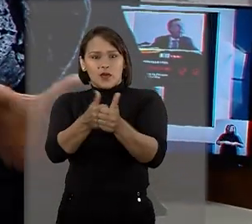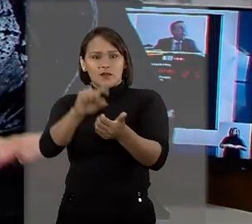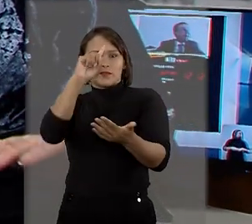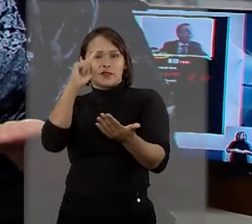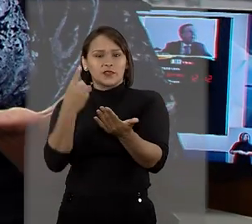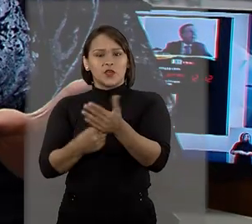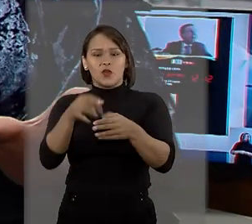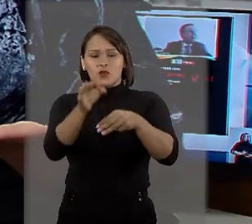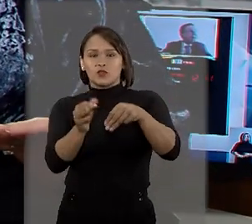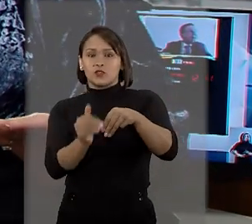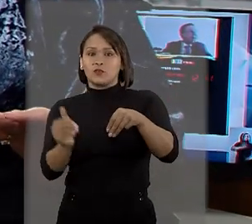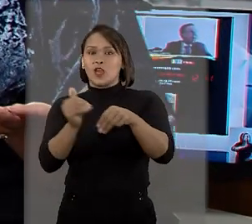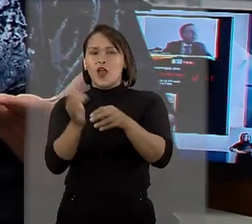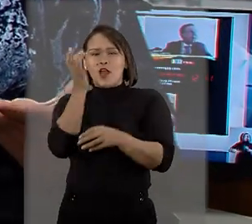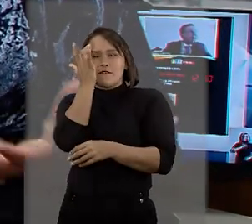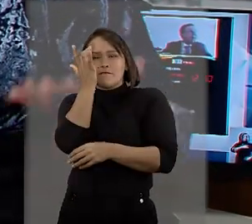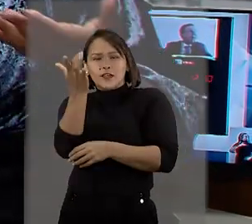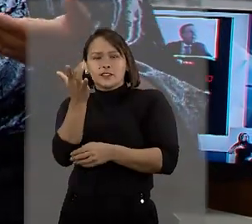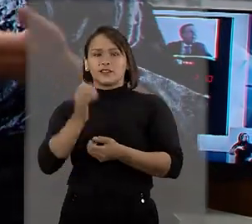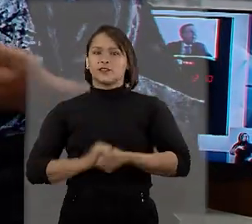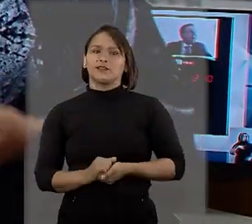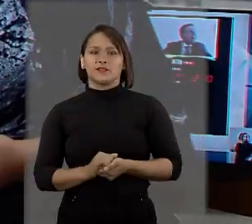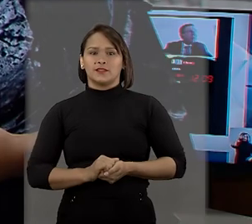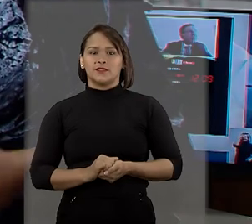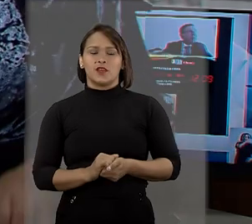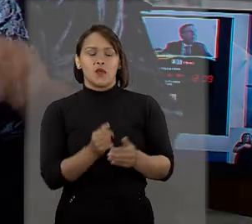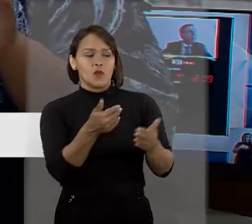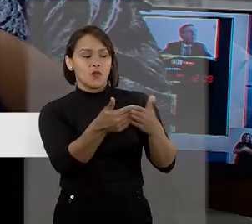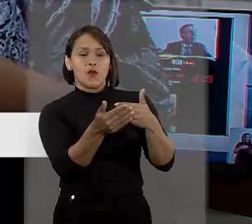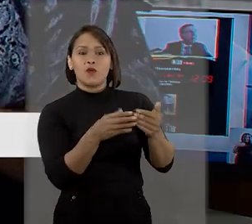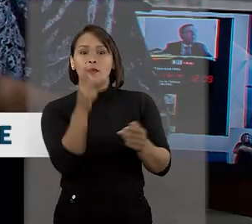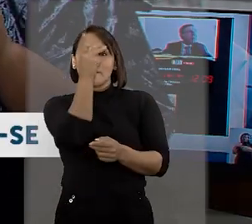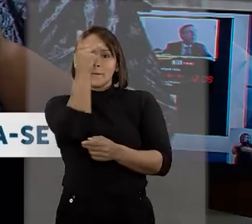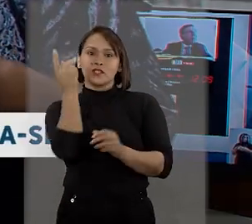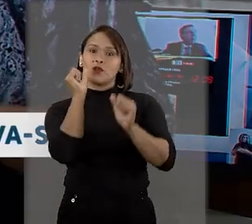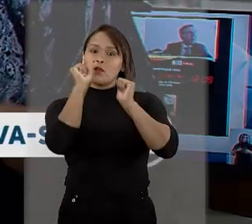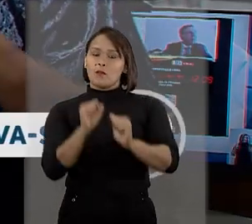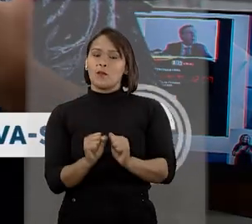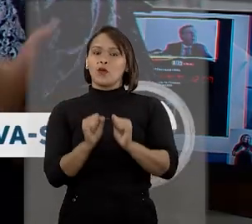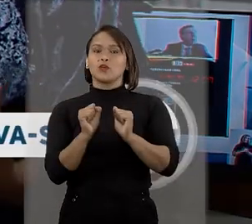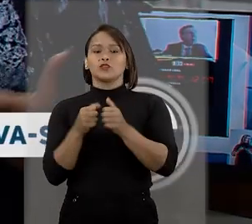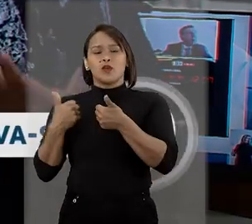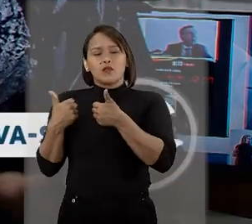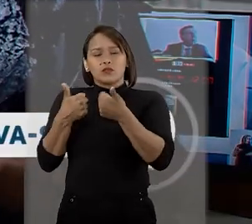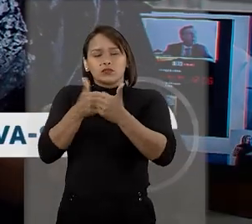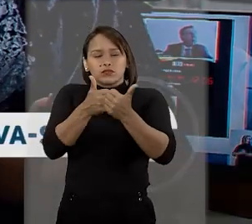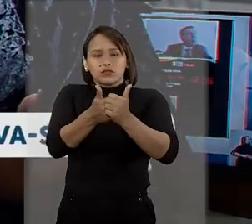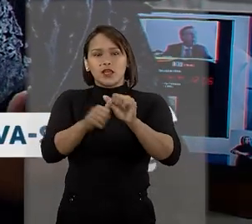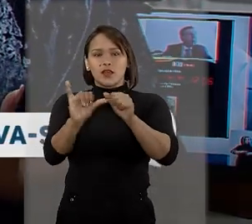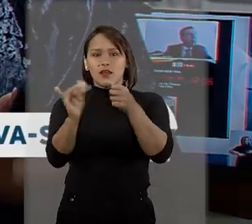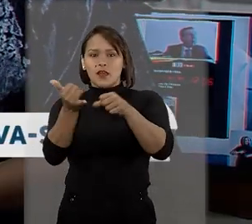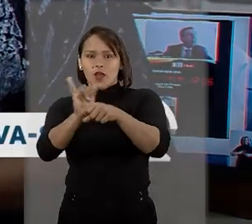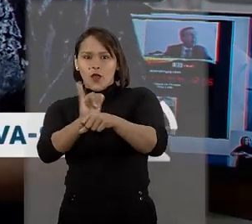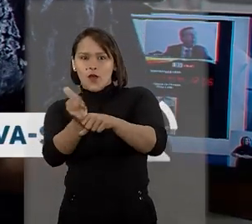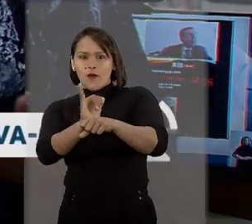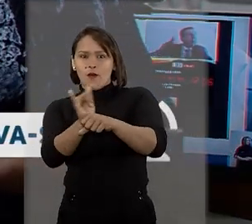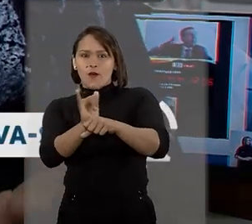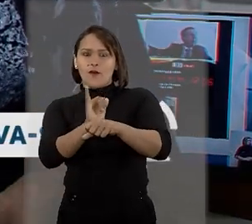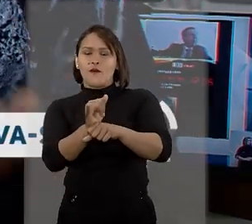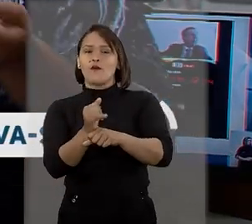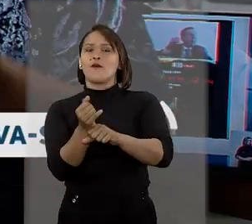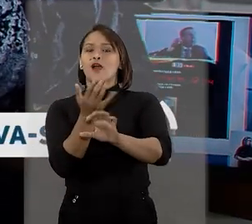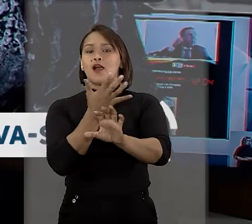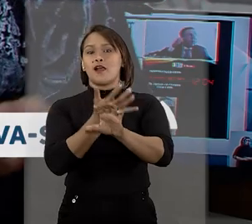acompanhar as decisões dos ministros ficou mais fácil. Qualquer pessoa pode acompanhar a transmissão dos